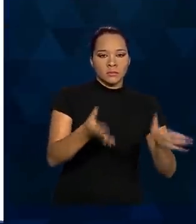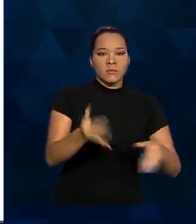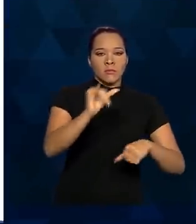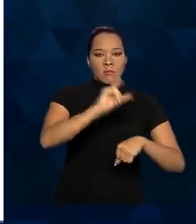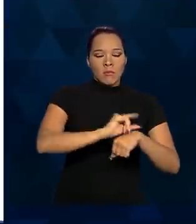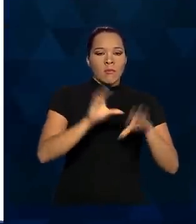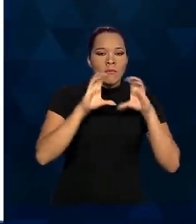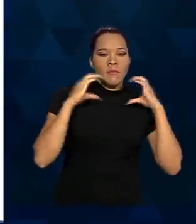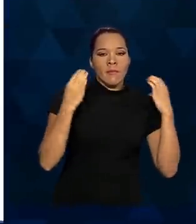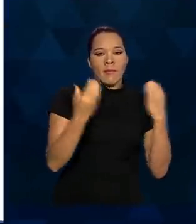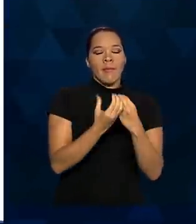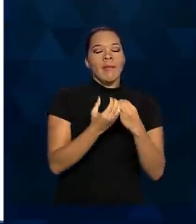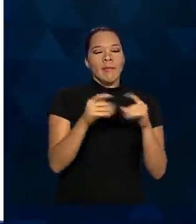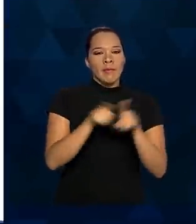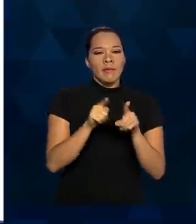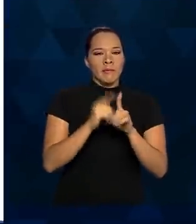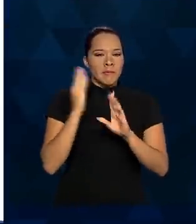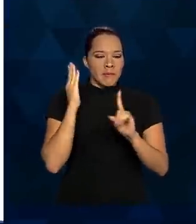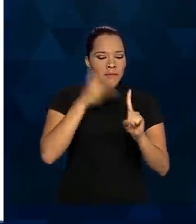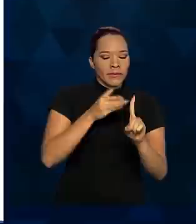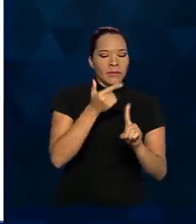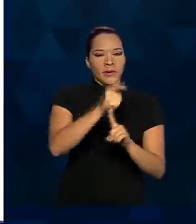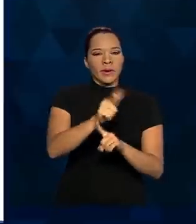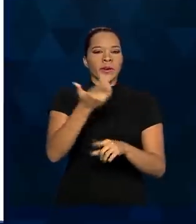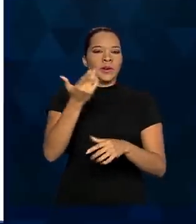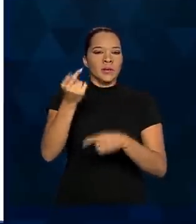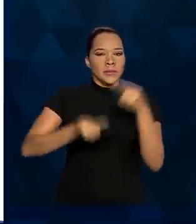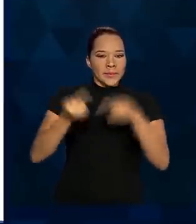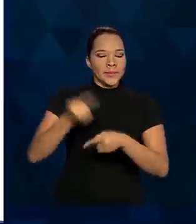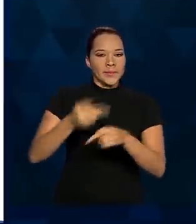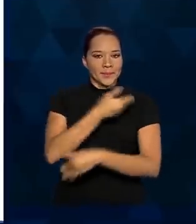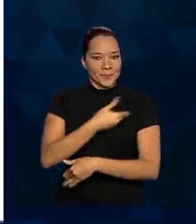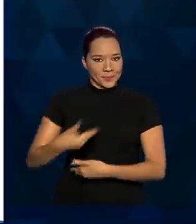referência, dentre outras ações e políticas públicas de saúde.